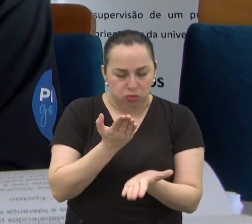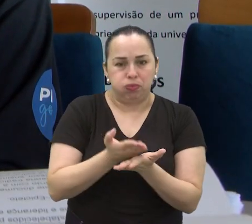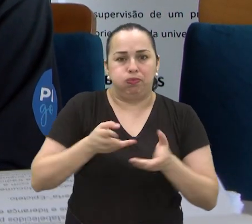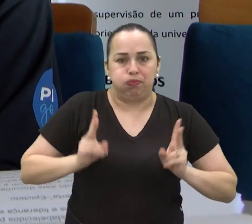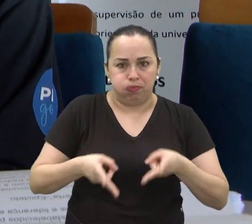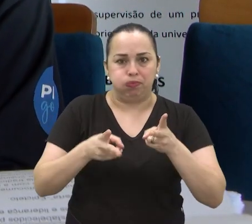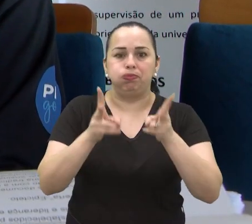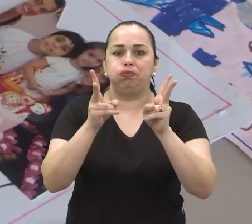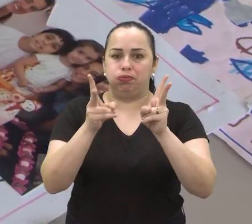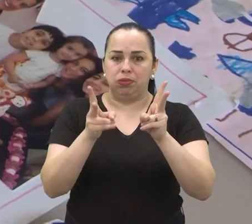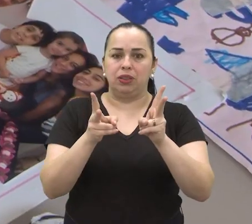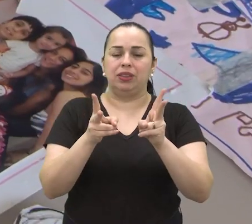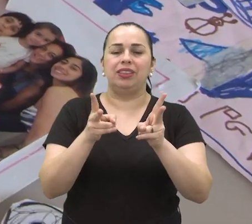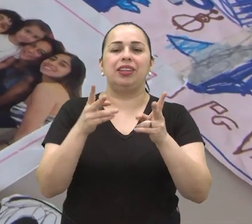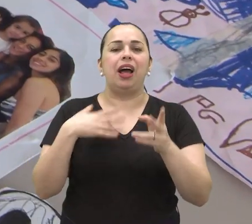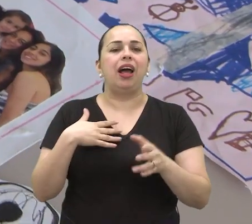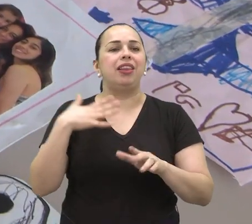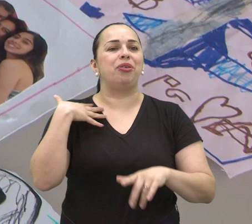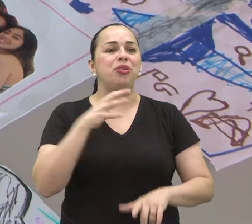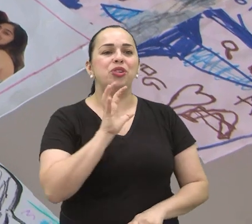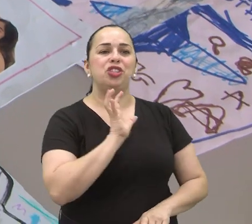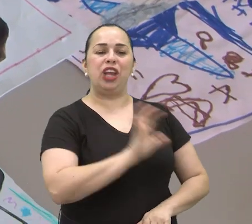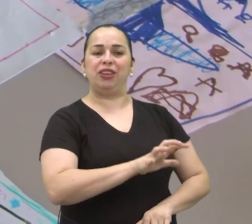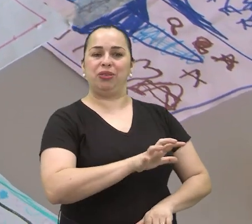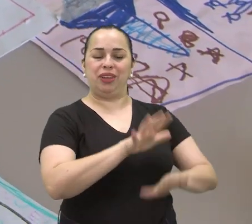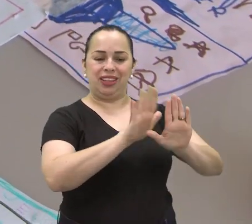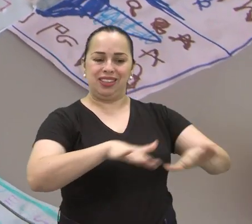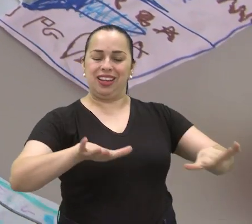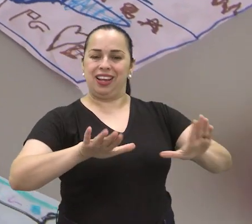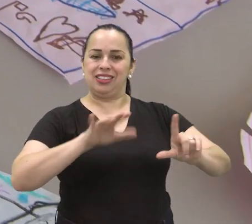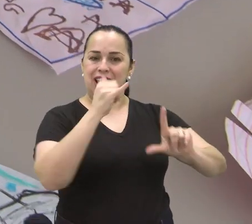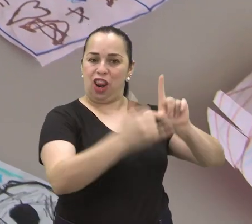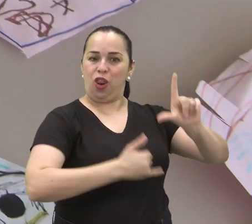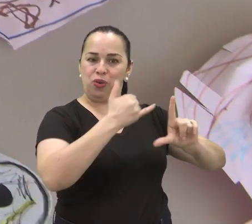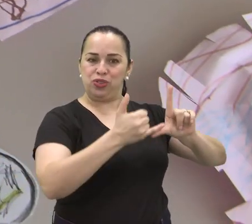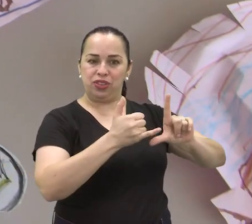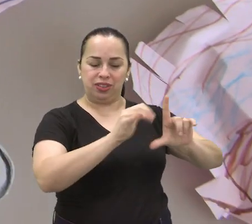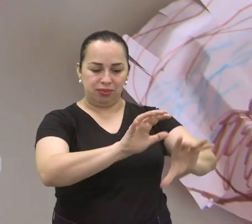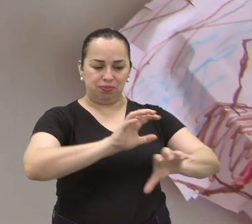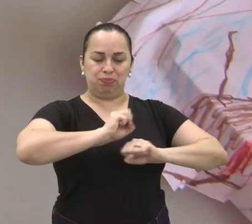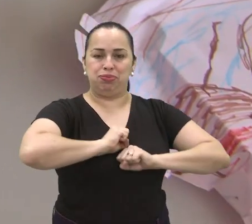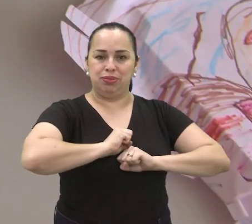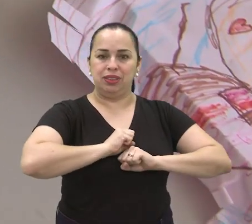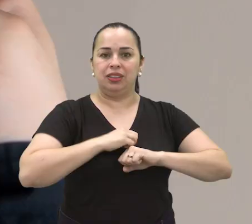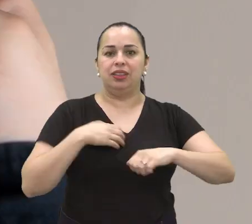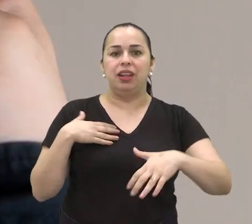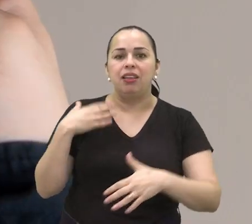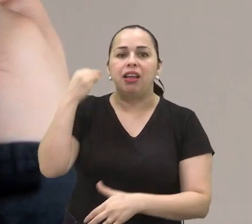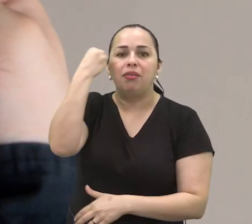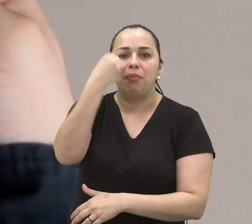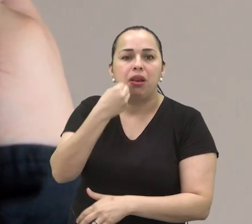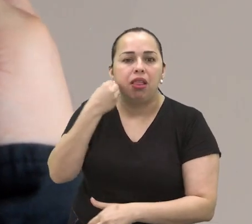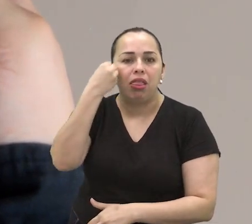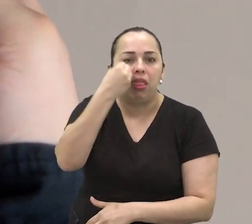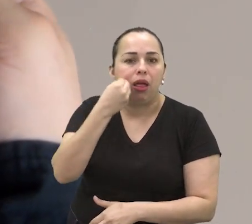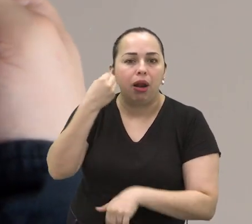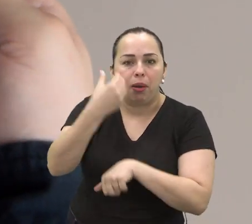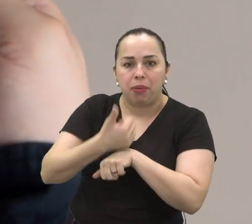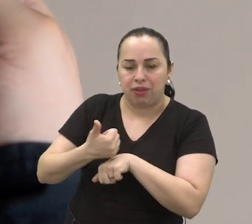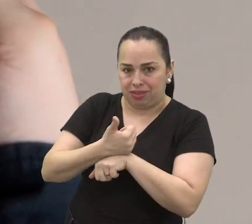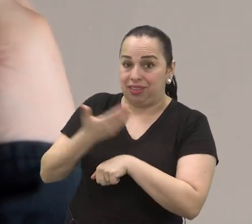continuar os estudos. Aos poucos, o mundo lúdico das crianças ganha novos significados. E as primeiras